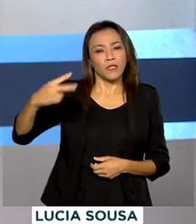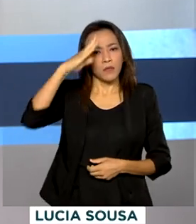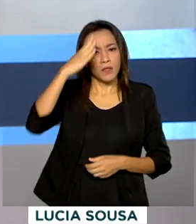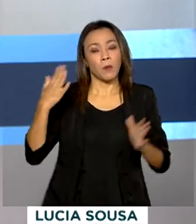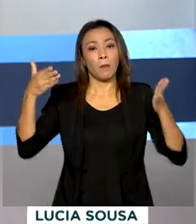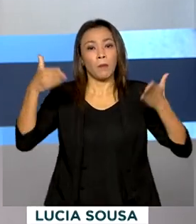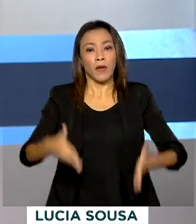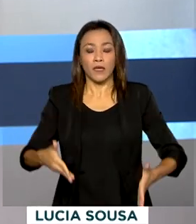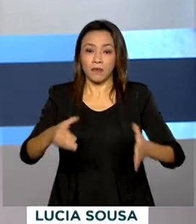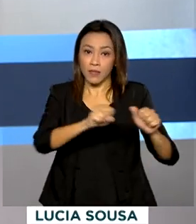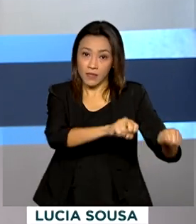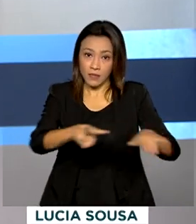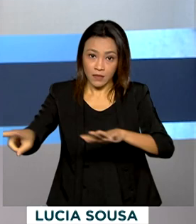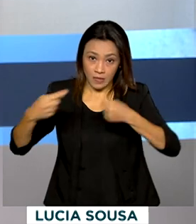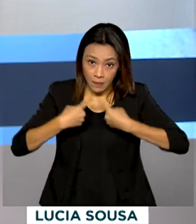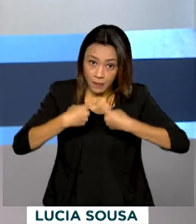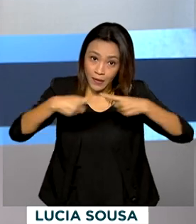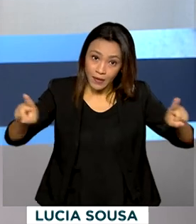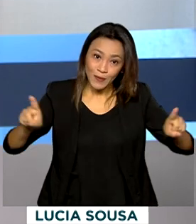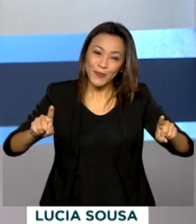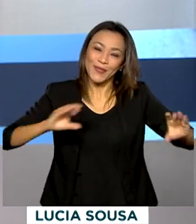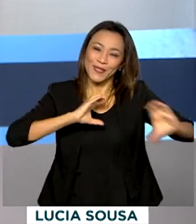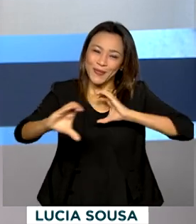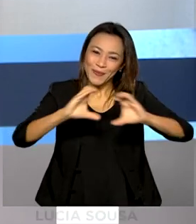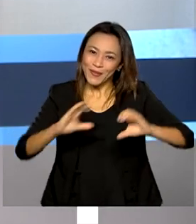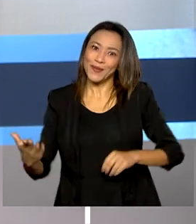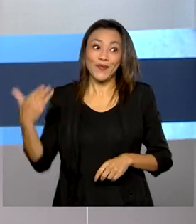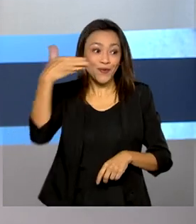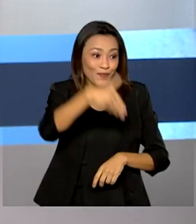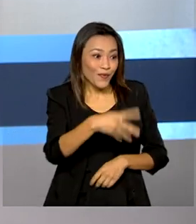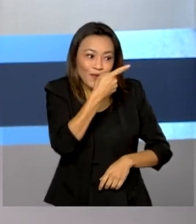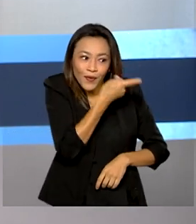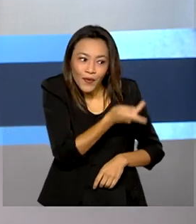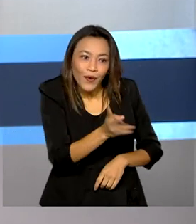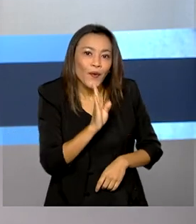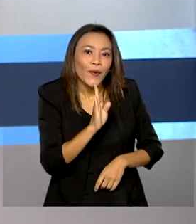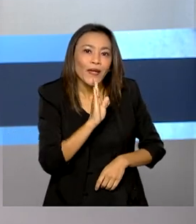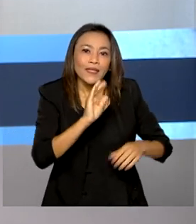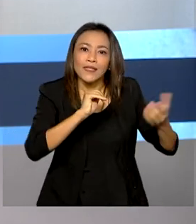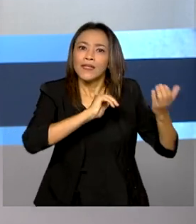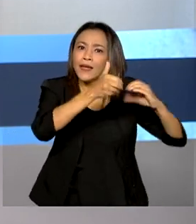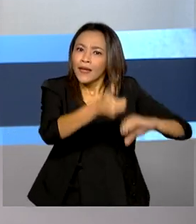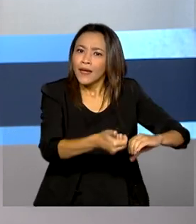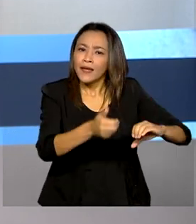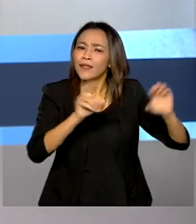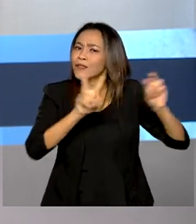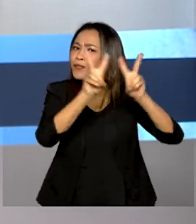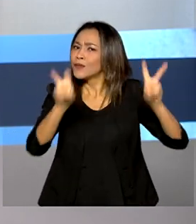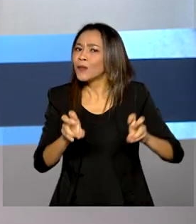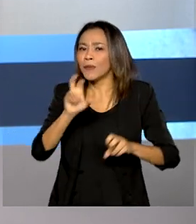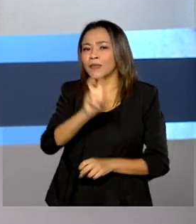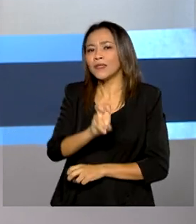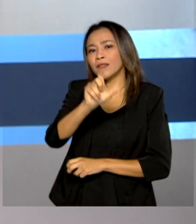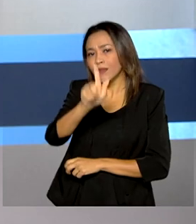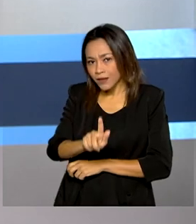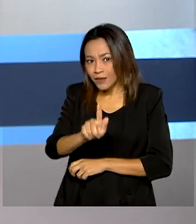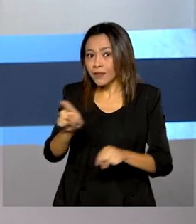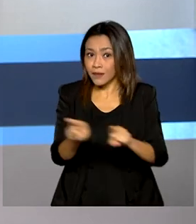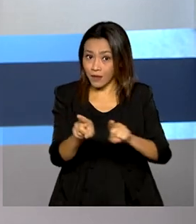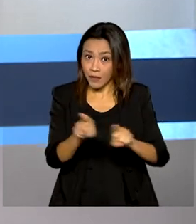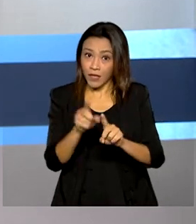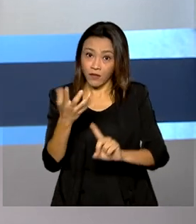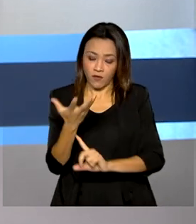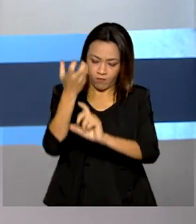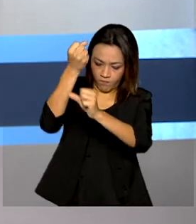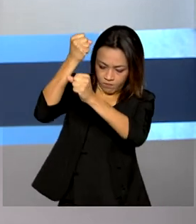Comunicações e foi ao Congresso Nacional conhecer algumas inovações e aplicações da rede 5G. Foi instalada também uma